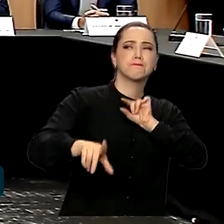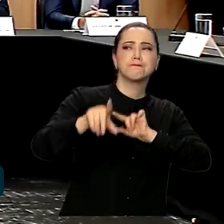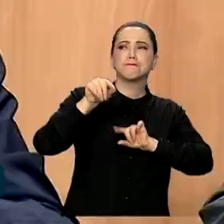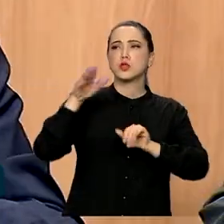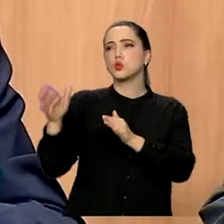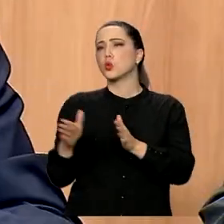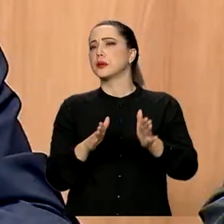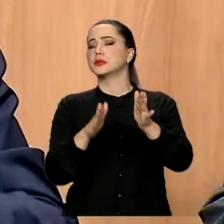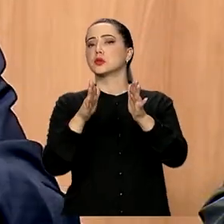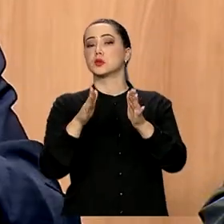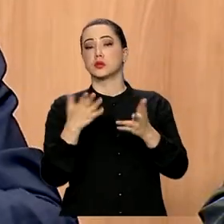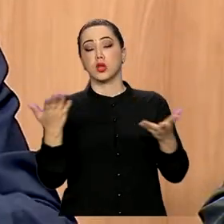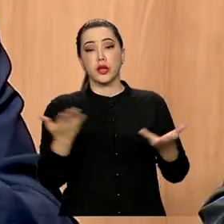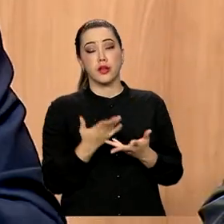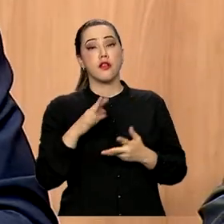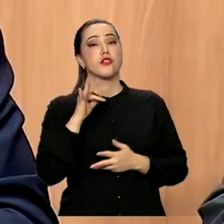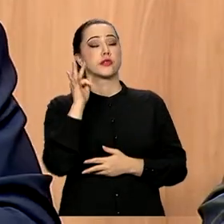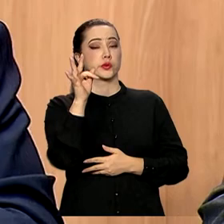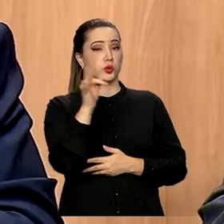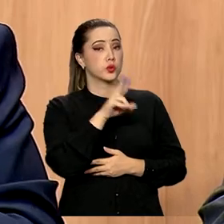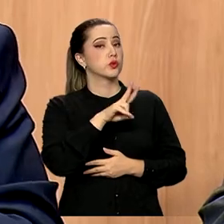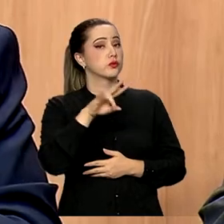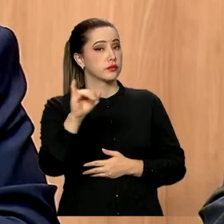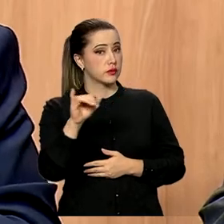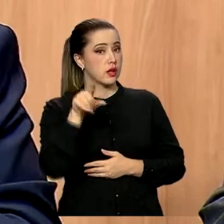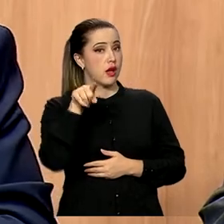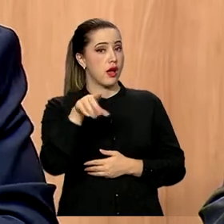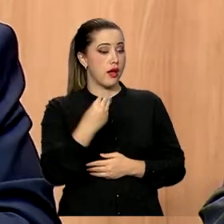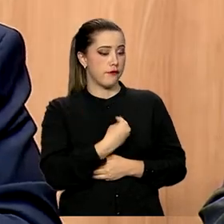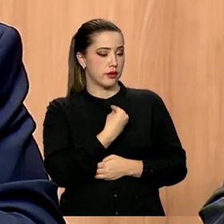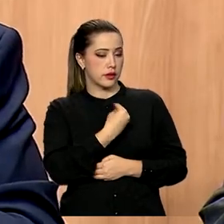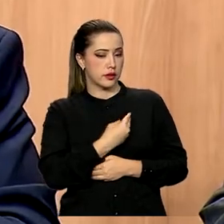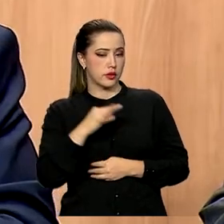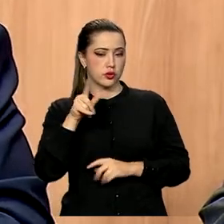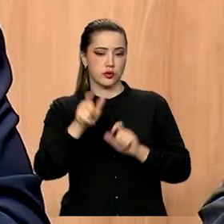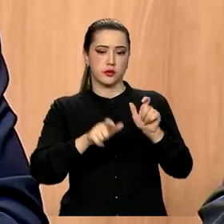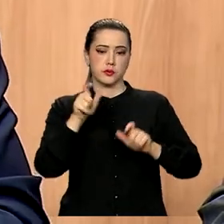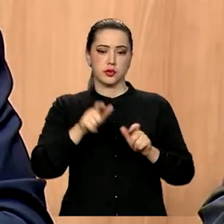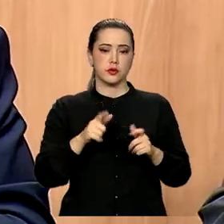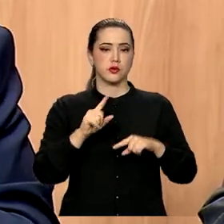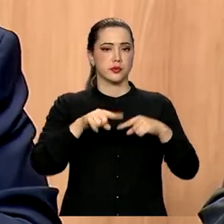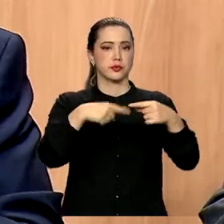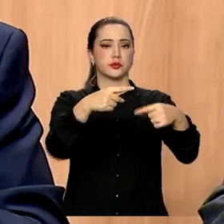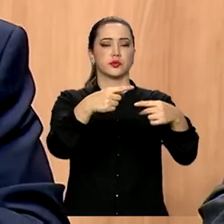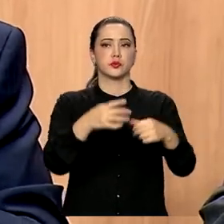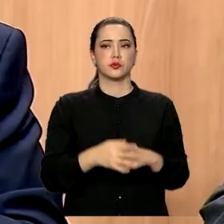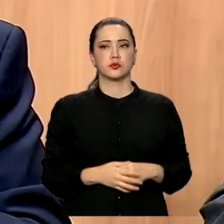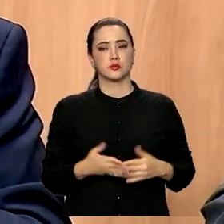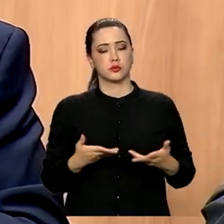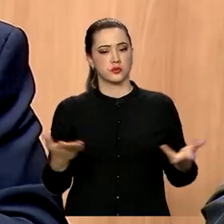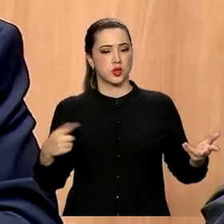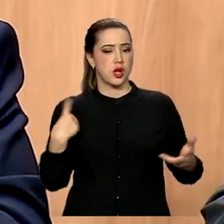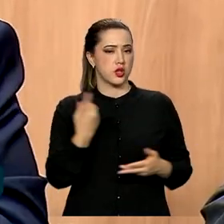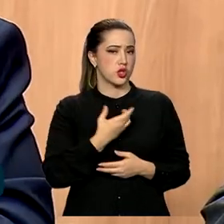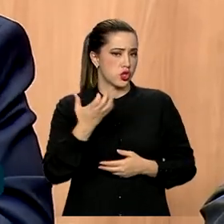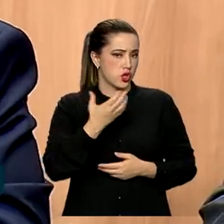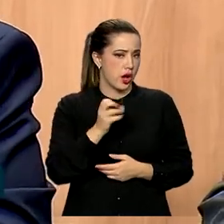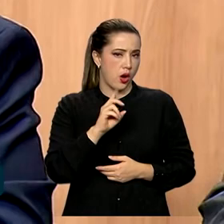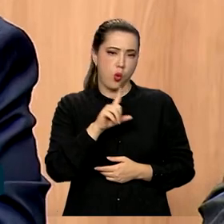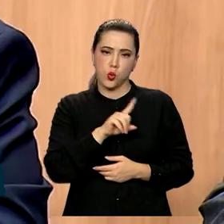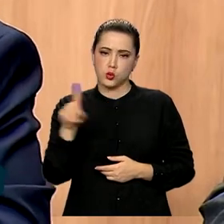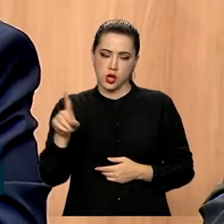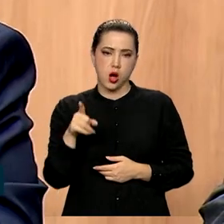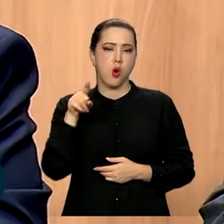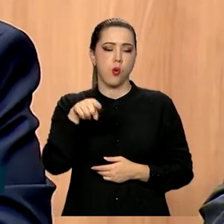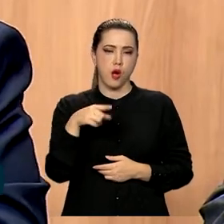tomarmos agora, elas vão refletir sobre a vida de todas as pessoas que virão depois de nós. Queiramos ou não assumir esse